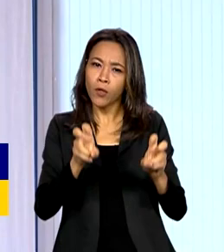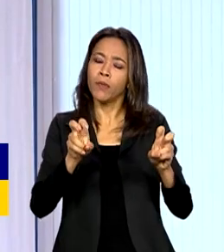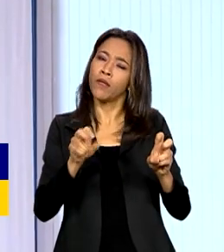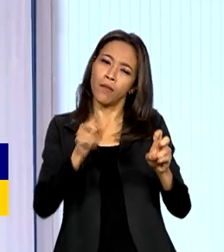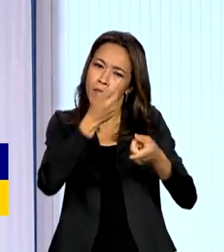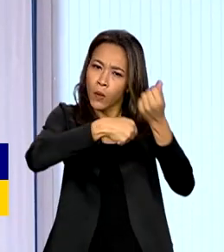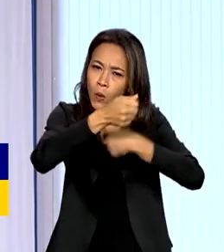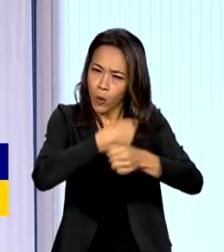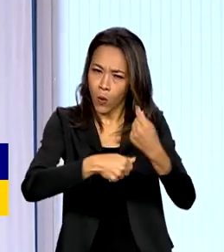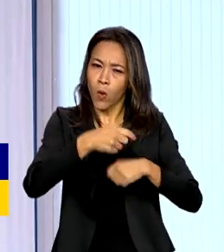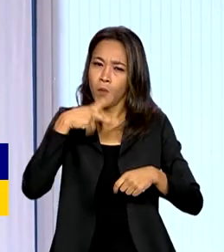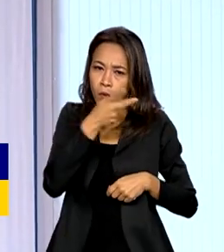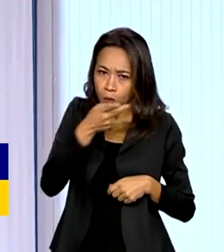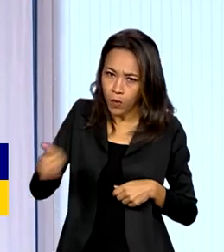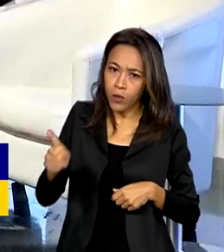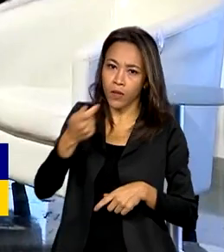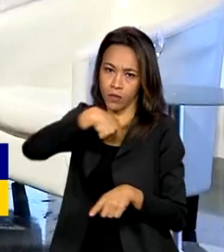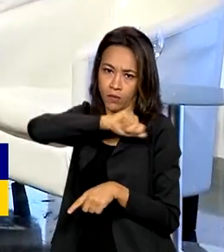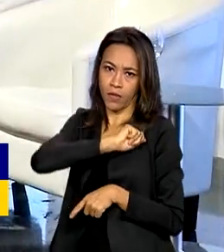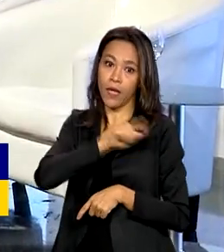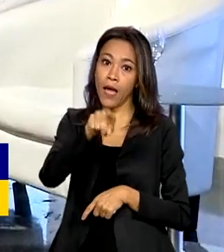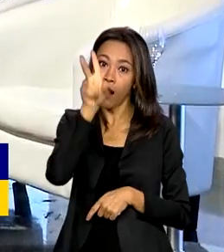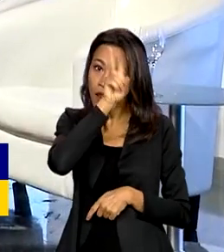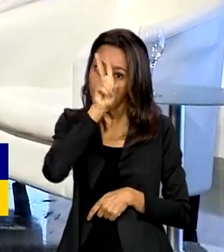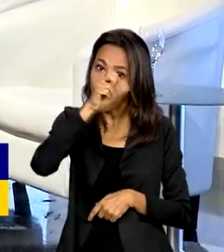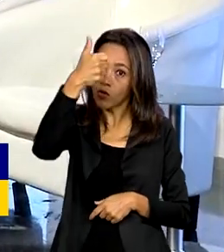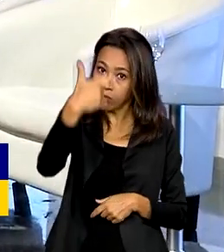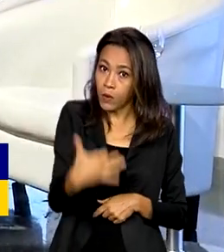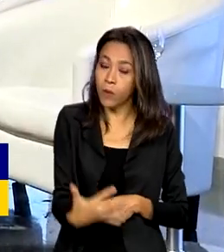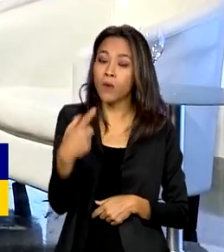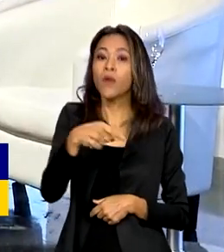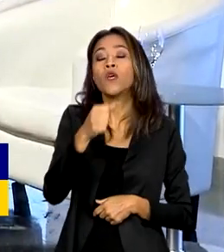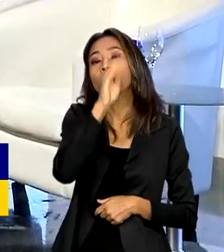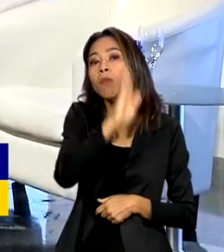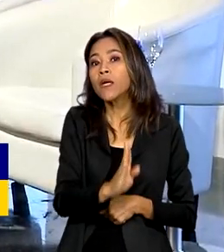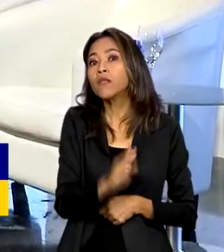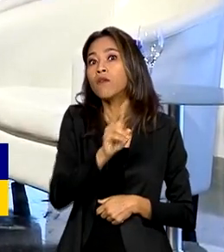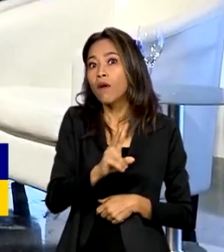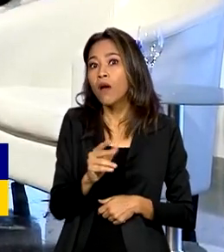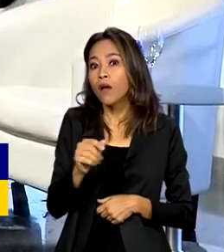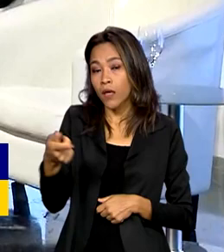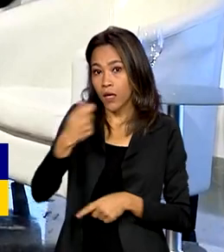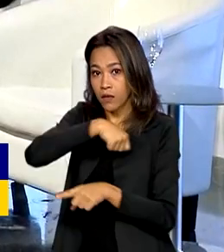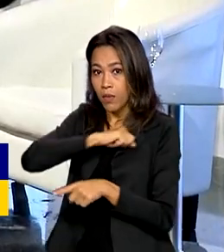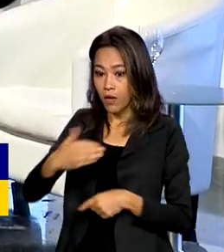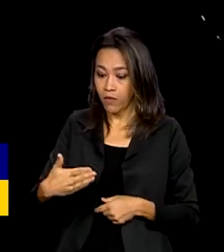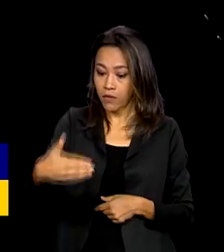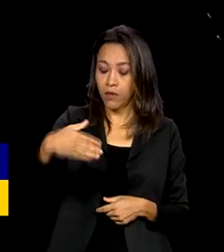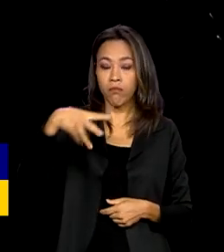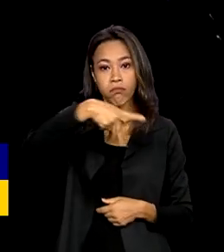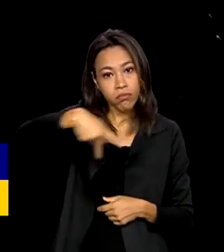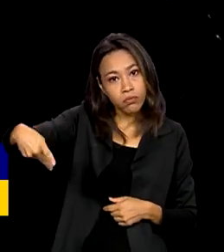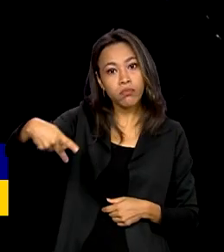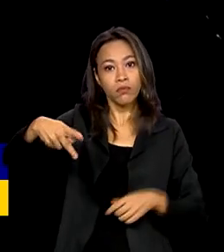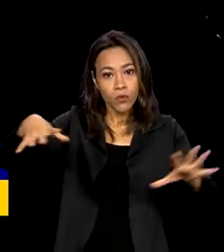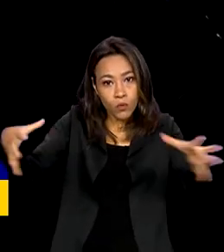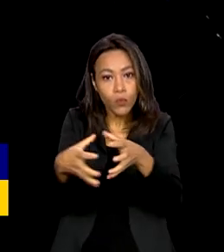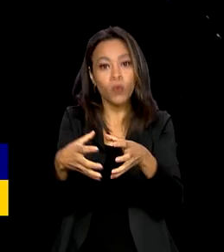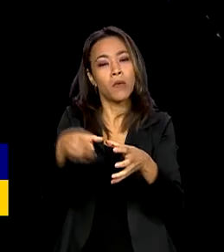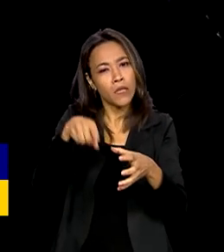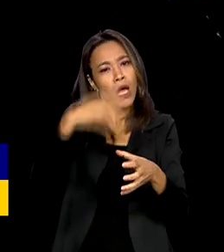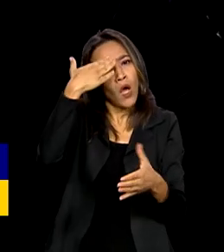Espanha, Nádia Calvinho, lembrou que o país vai presidir o Conselho Europeu no segundo semestre deste ano e disse estar